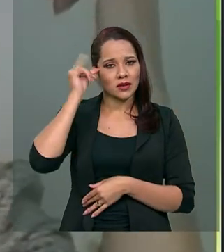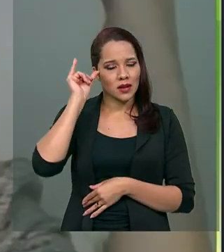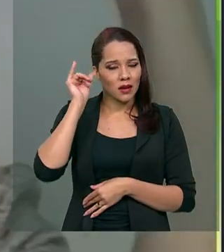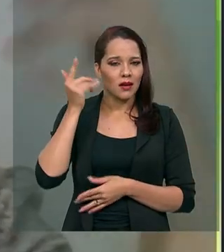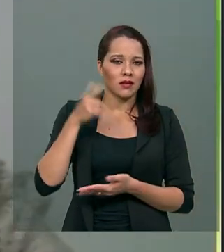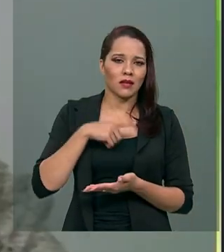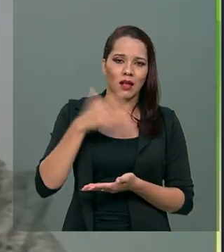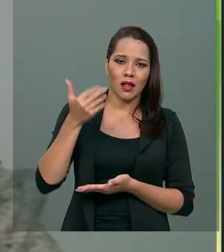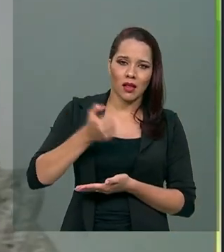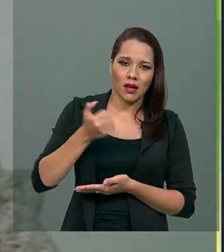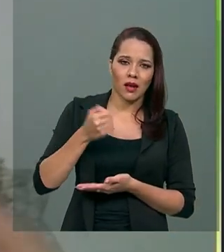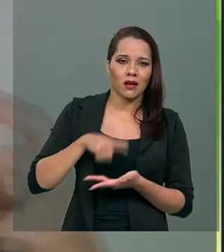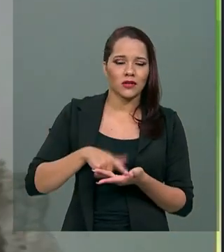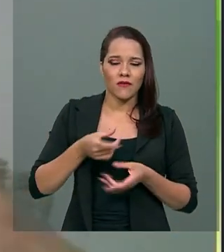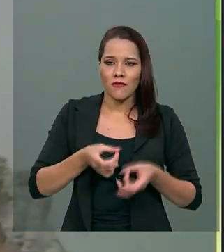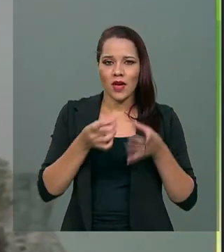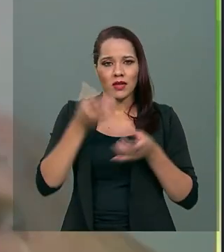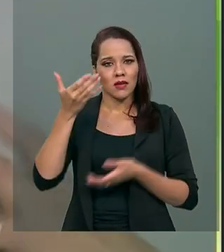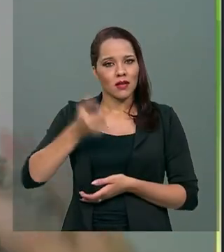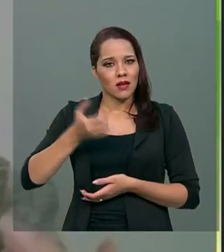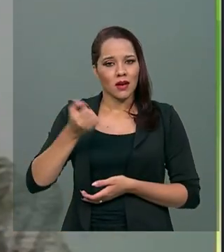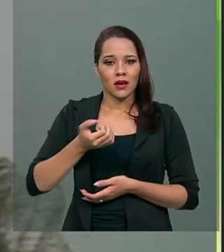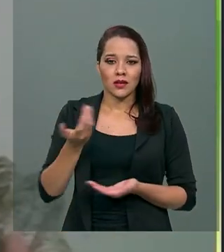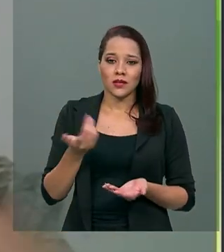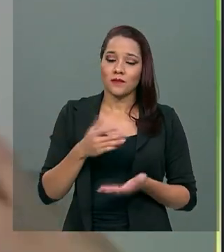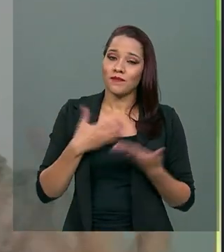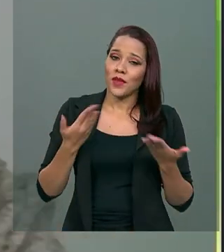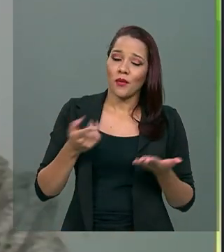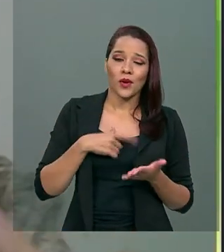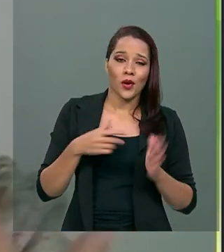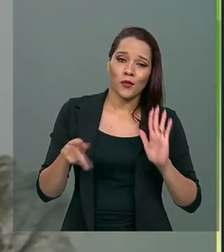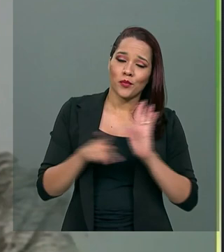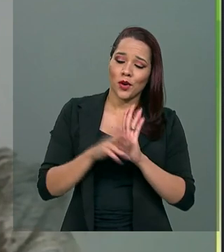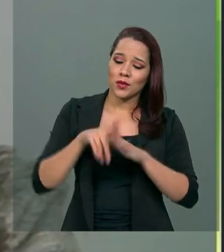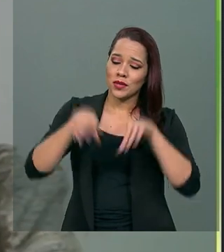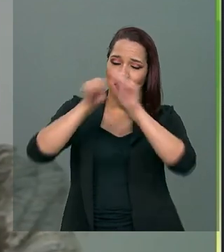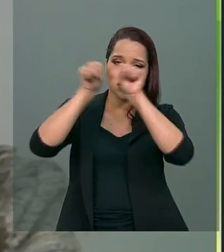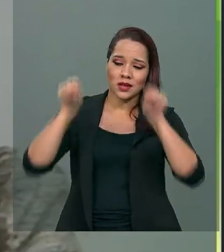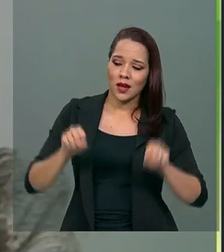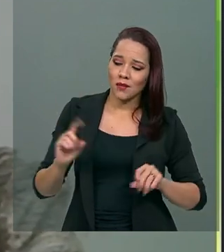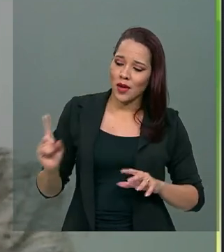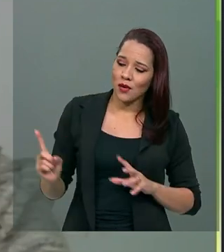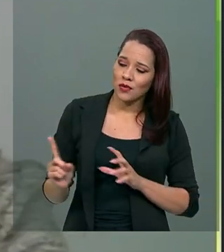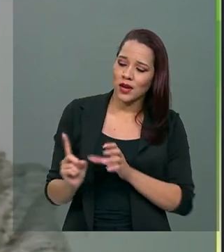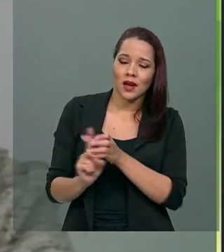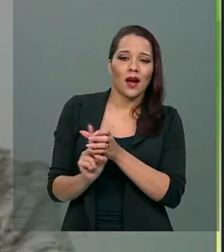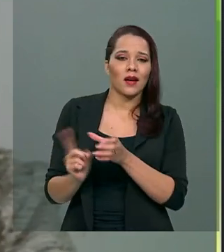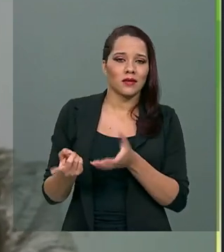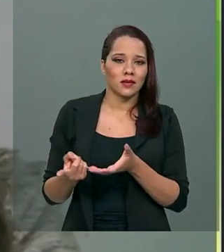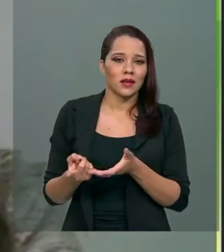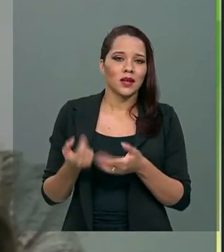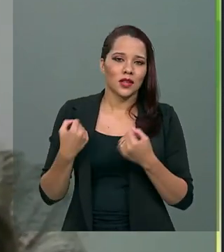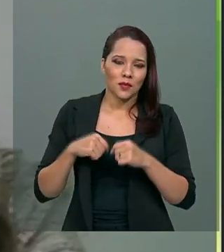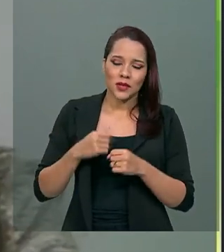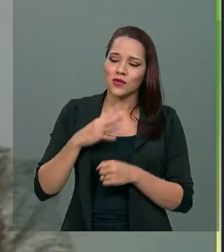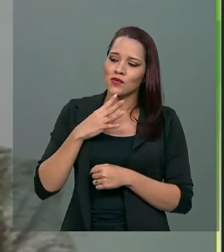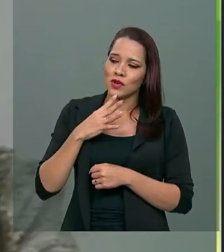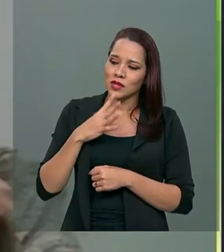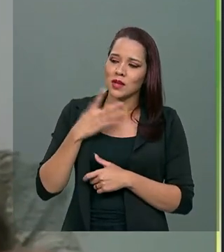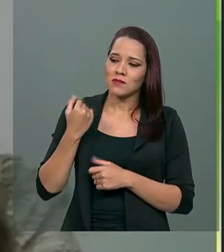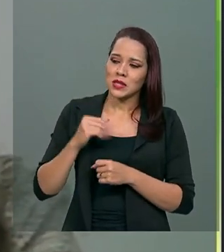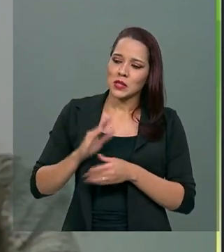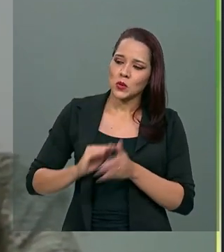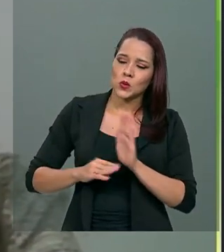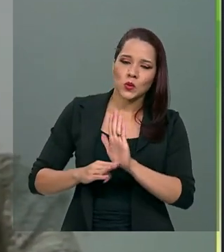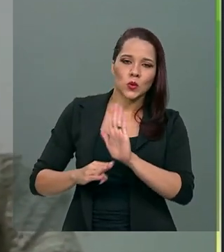leite e vendo esse leite, eu faço parte desse sistema e eu preciso conhecer, eu preciso colaborar para que